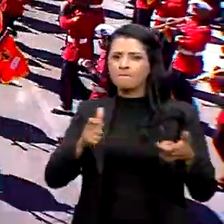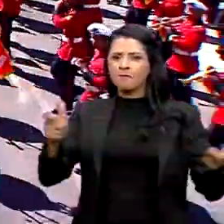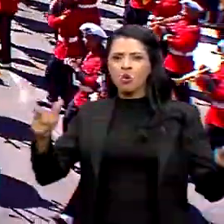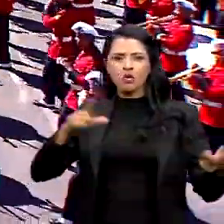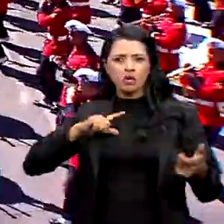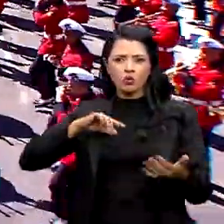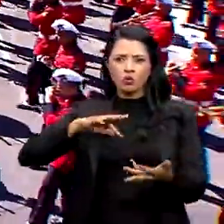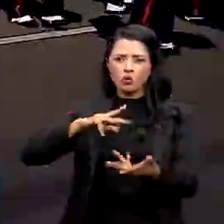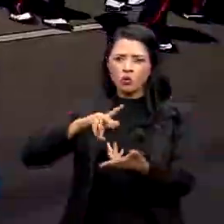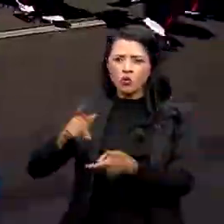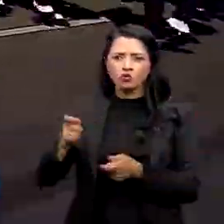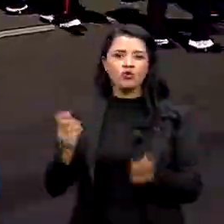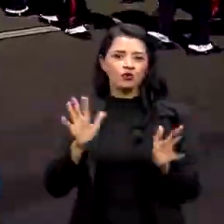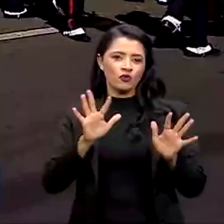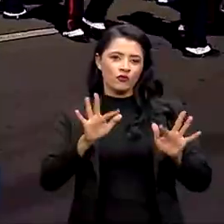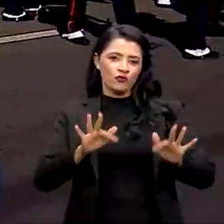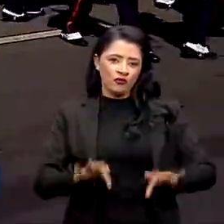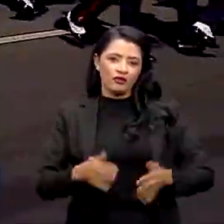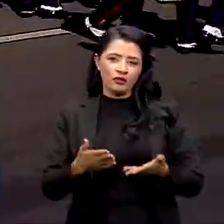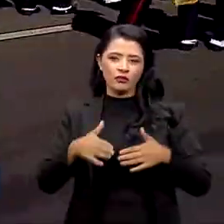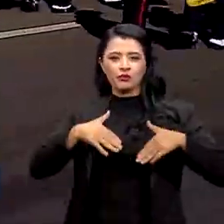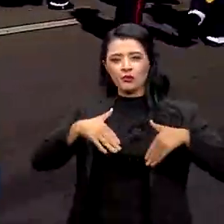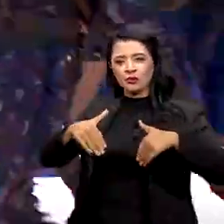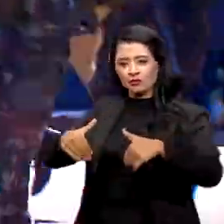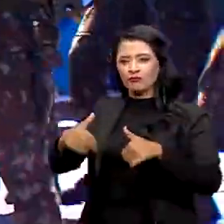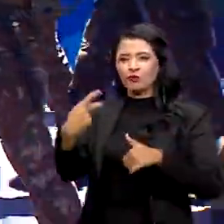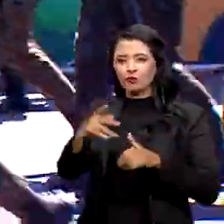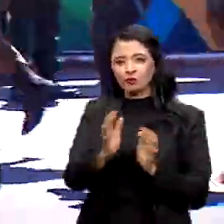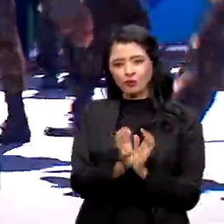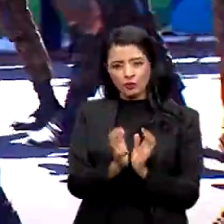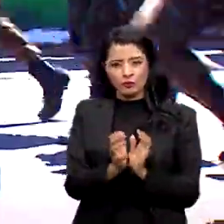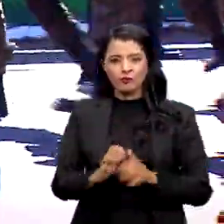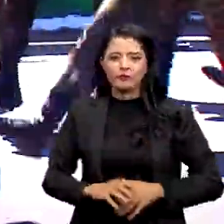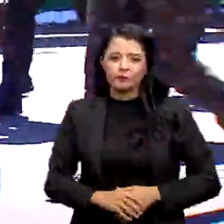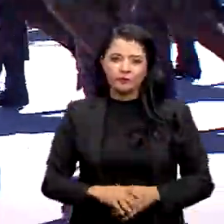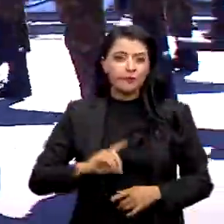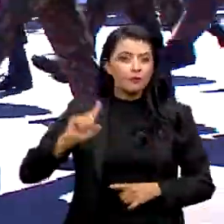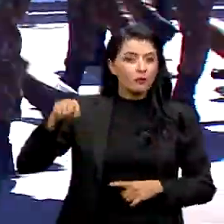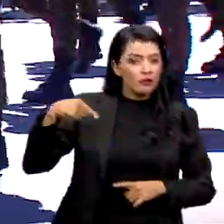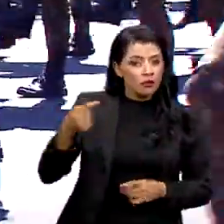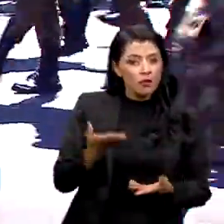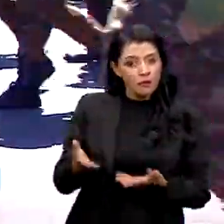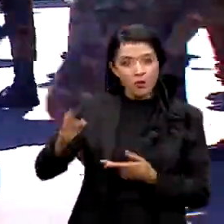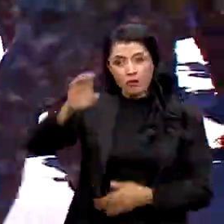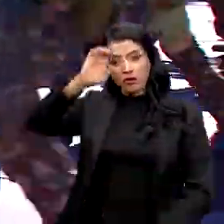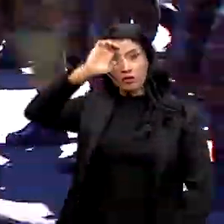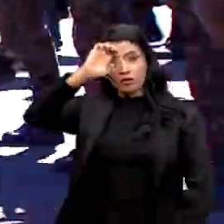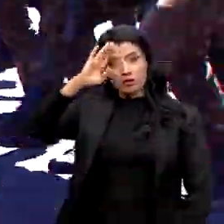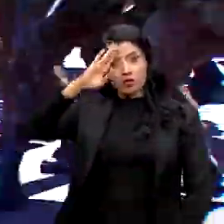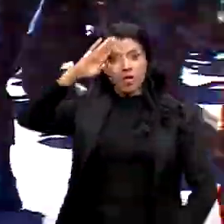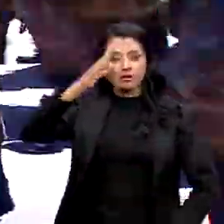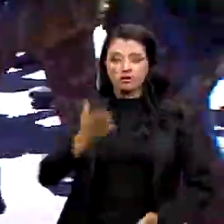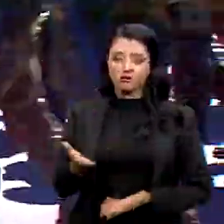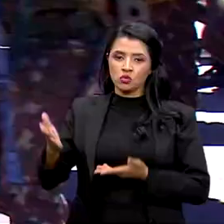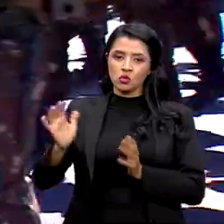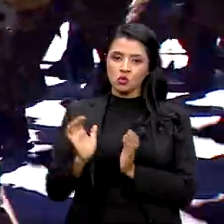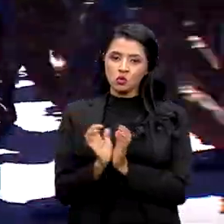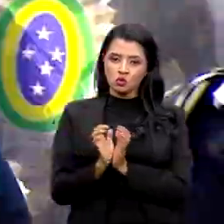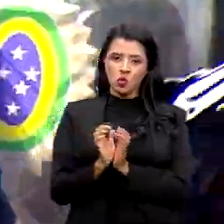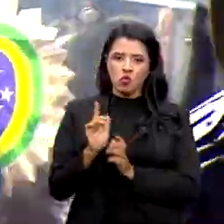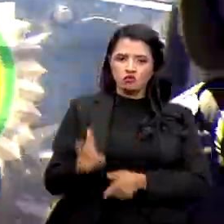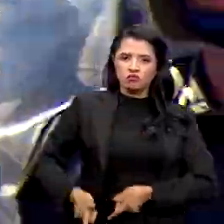mundo, encerrou o desfile da força. Em seguida, veio o exército, grupo de